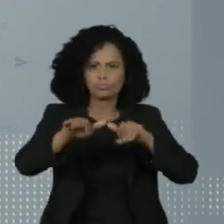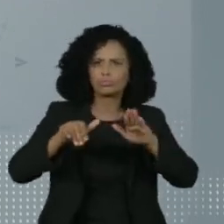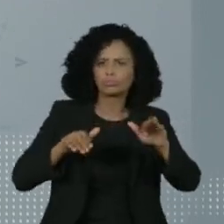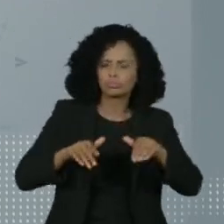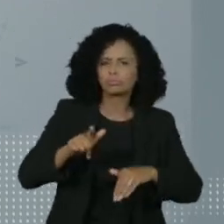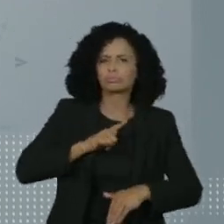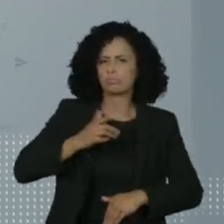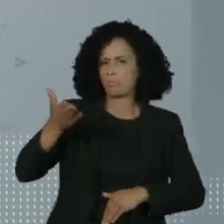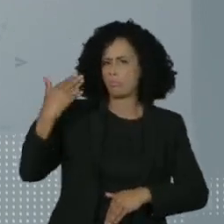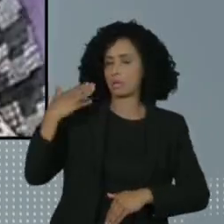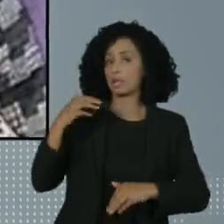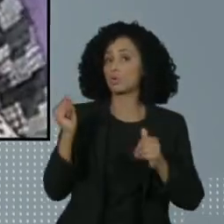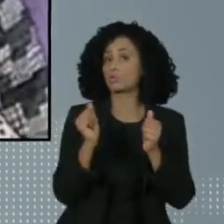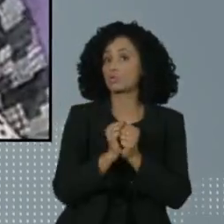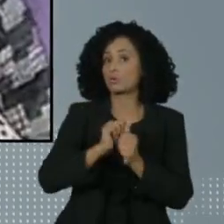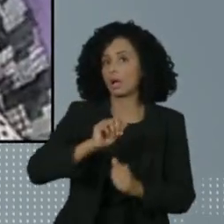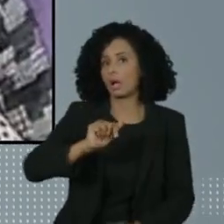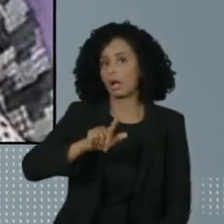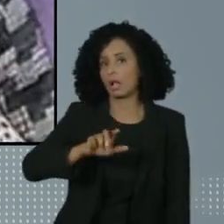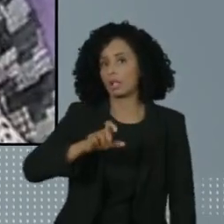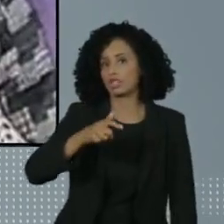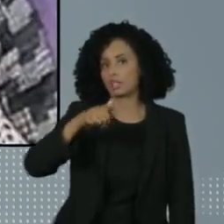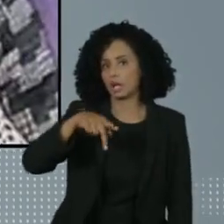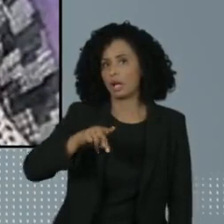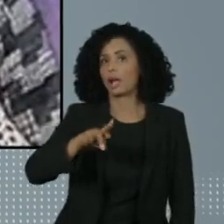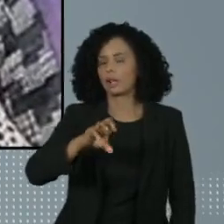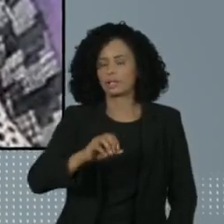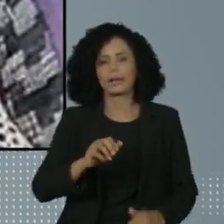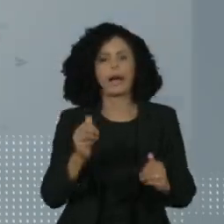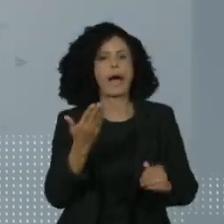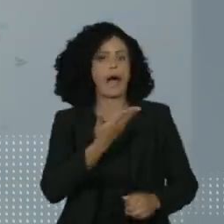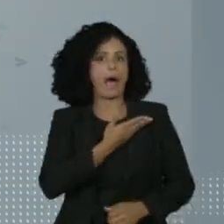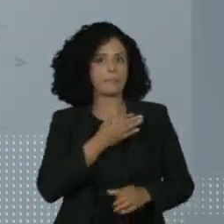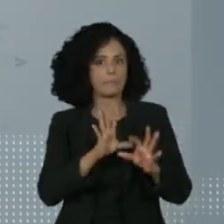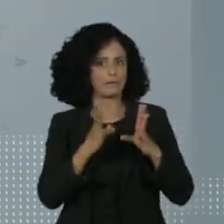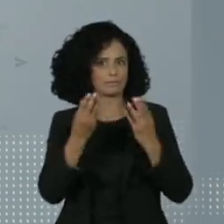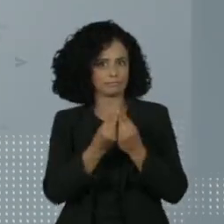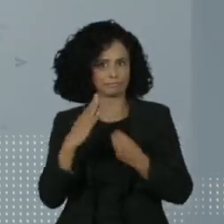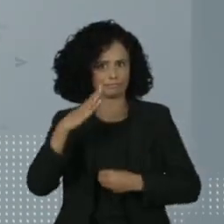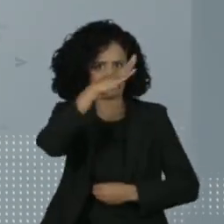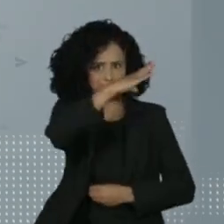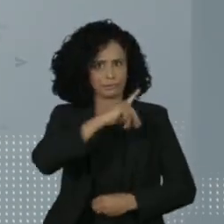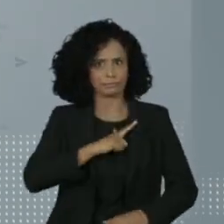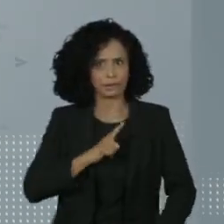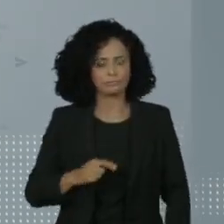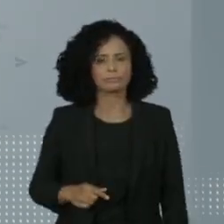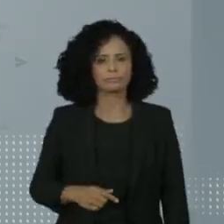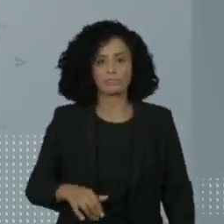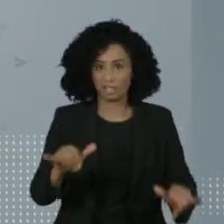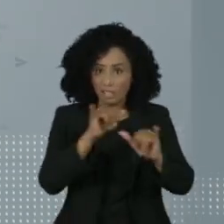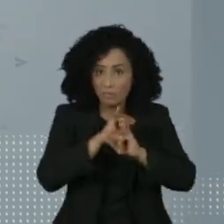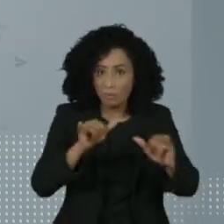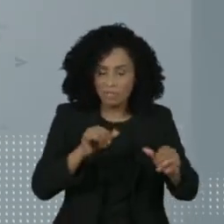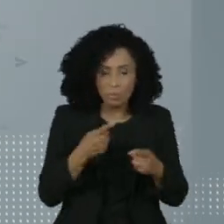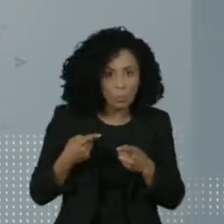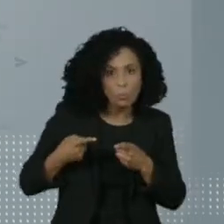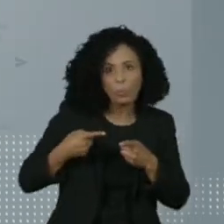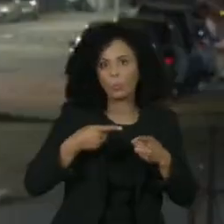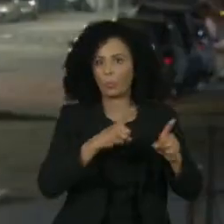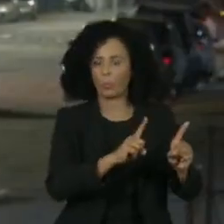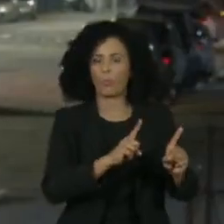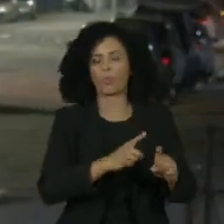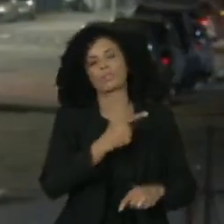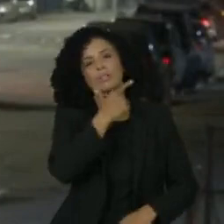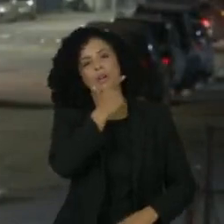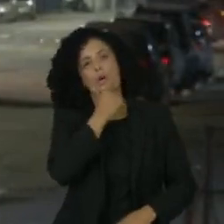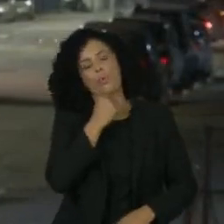comandada por Alexandre Ramagem, amigo da família Bolsonaro. Informações também usadas pelo presidente na live.